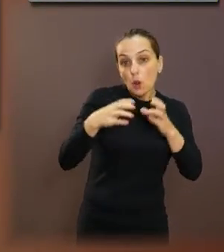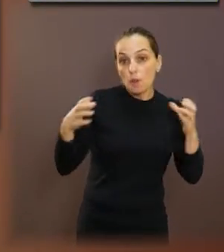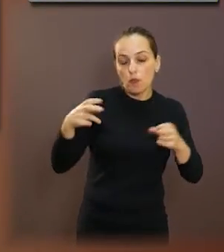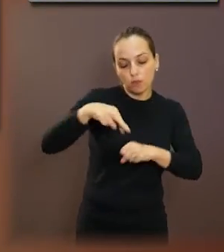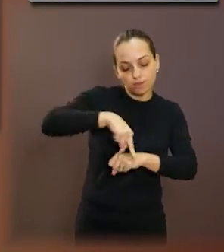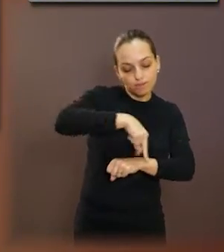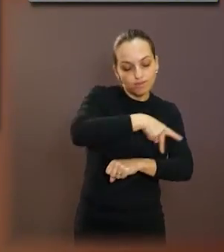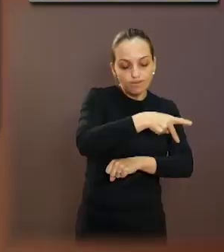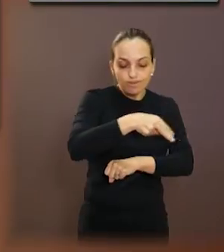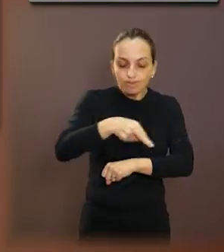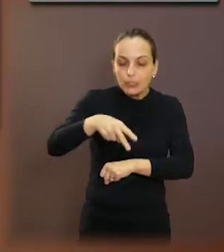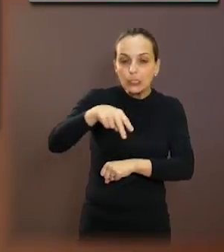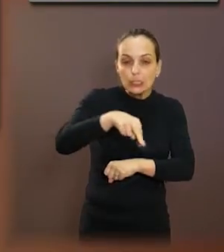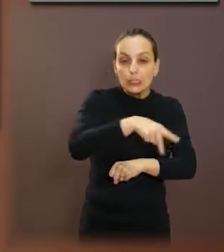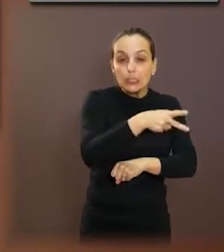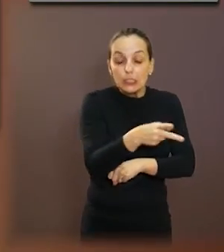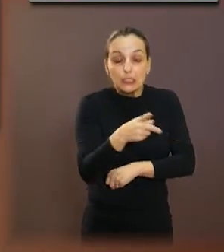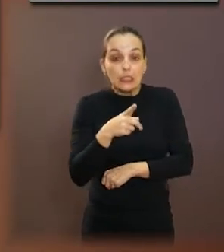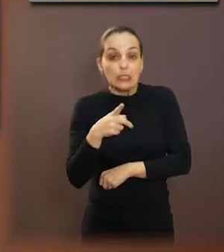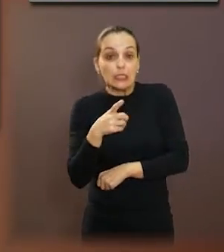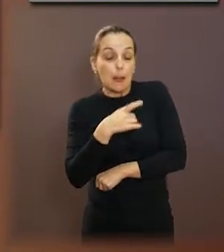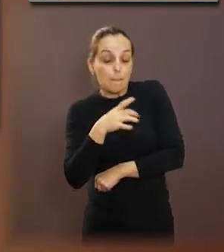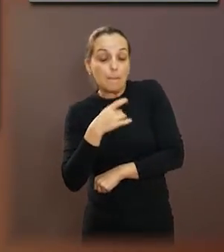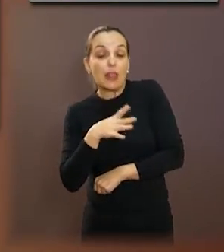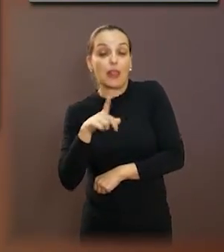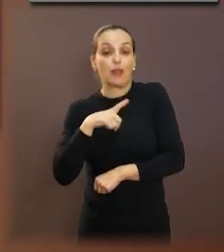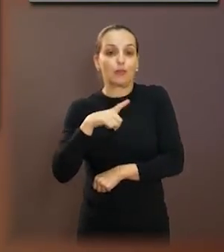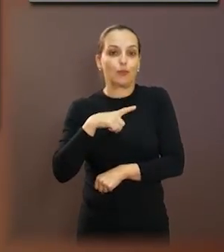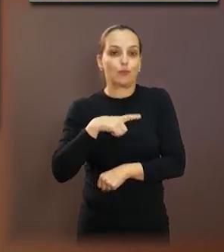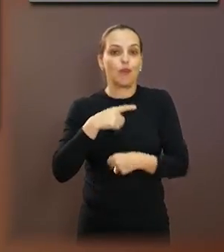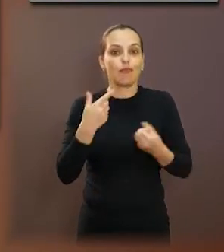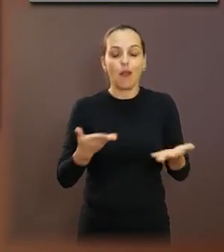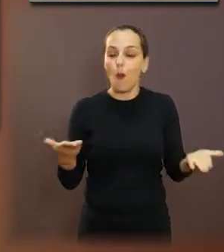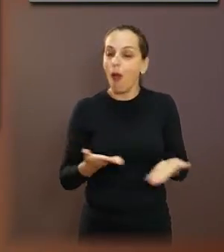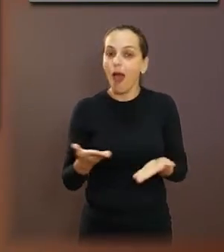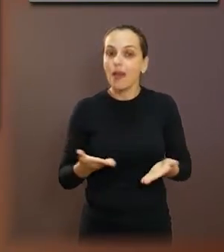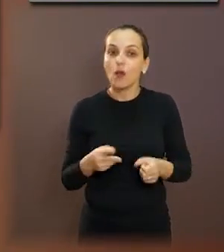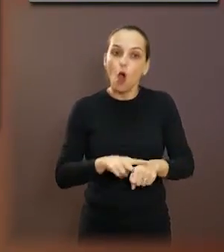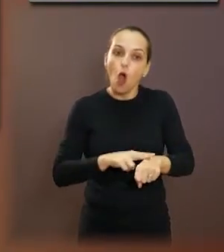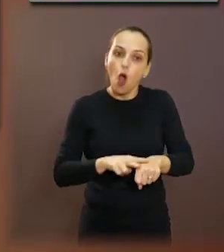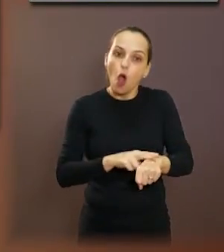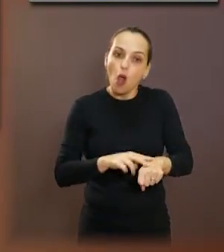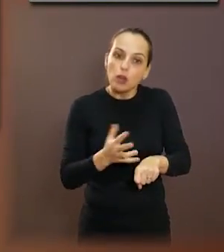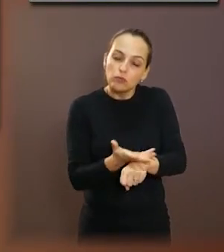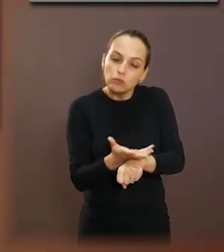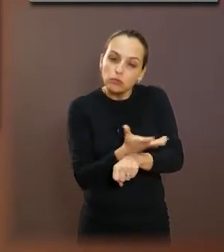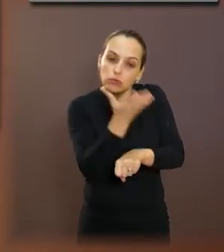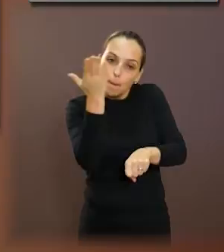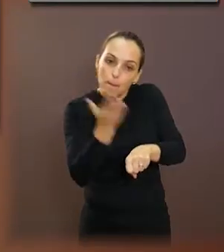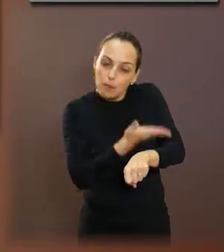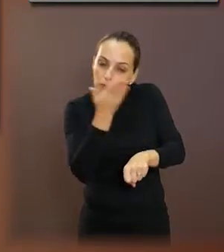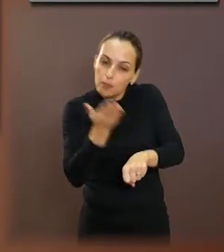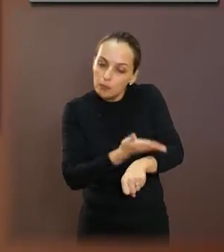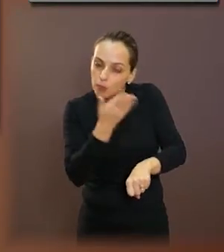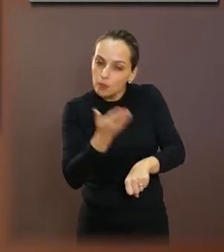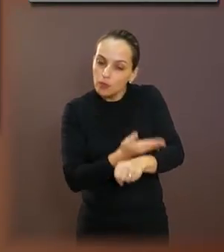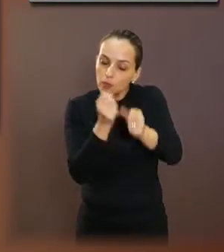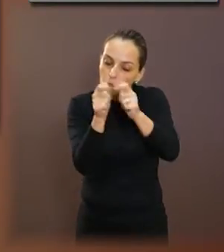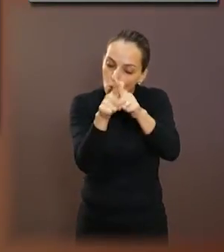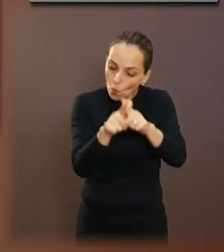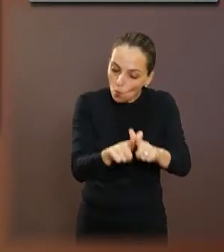Santa Clara. E eles vinham até mim. E foi muito boa essa limpeza, né? E acompanhando ali com os